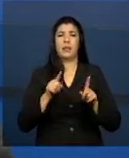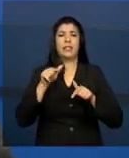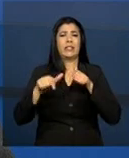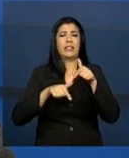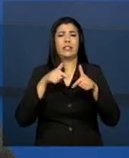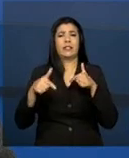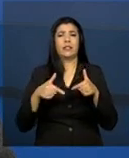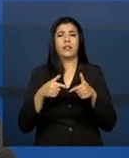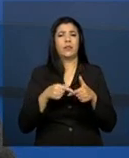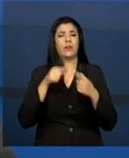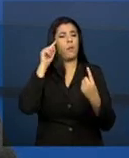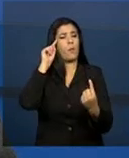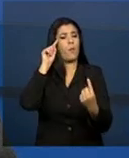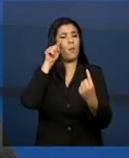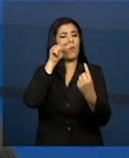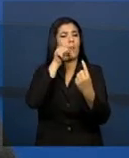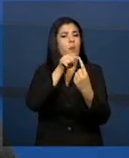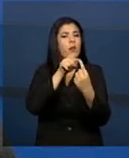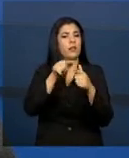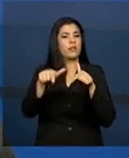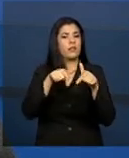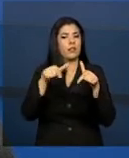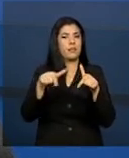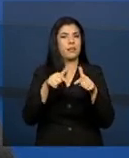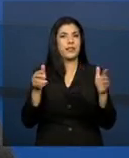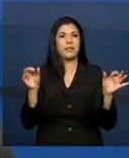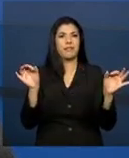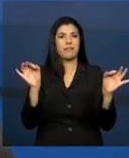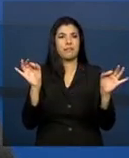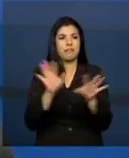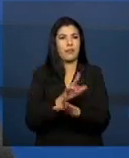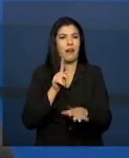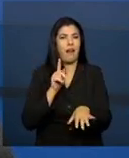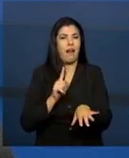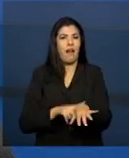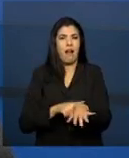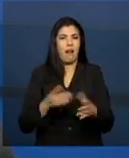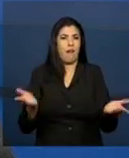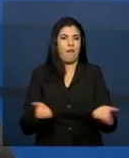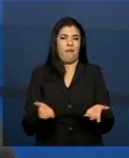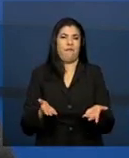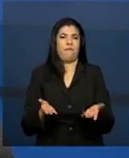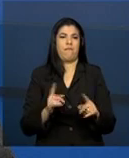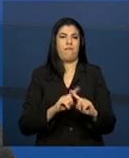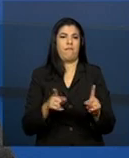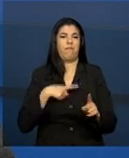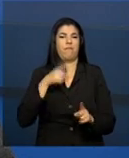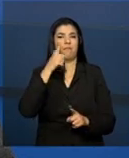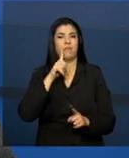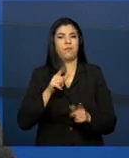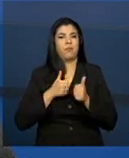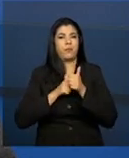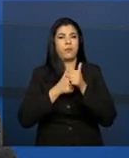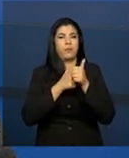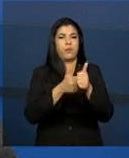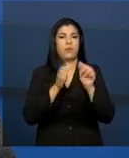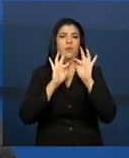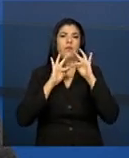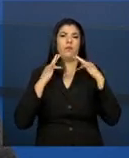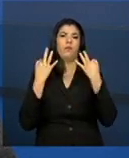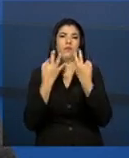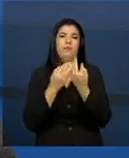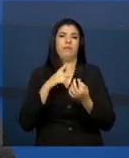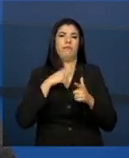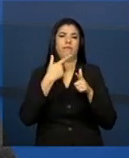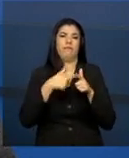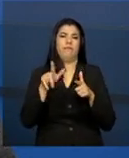atendimento pontual, mas que não estejam realizando, de fato, este acompanhamento sistemático das famílias mais vulneráveis. Então,